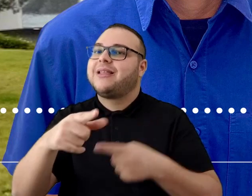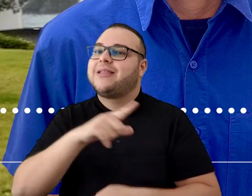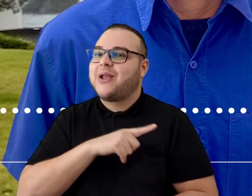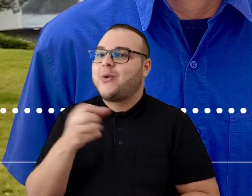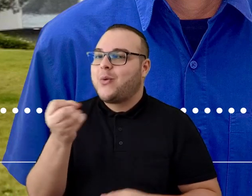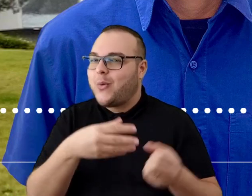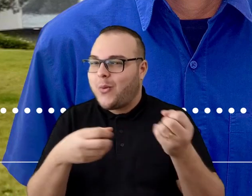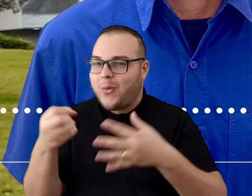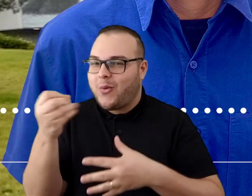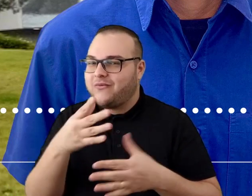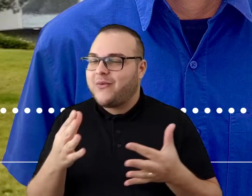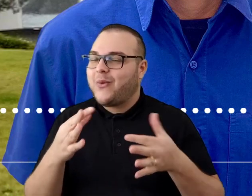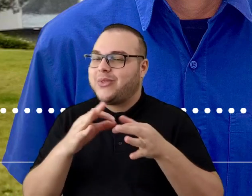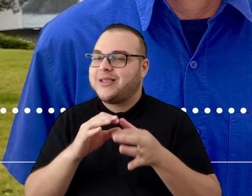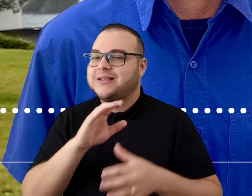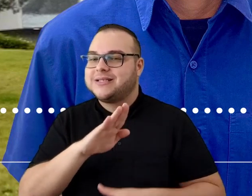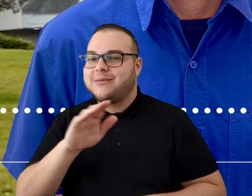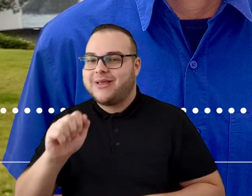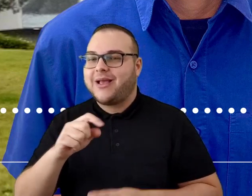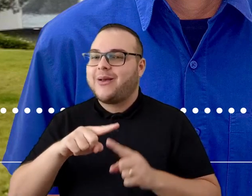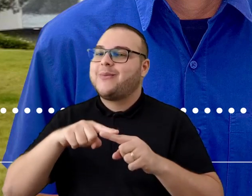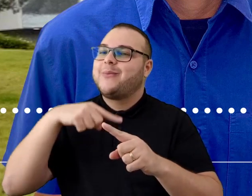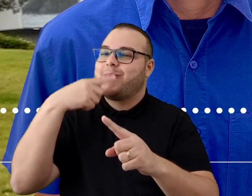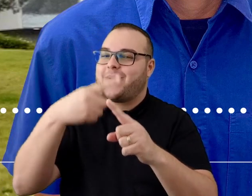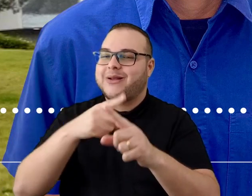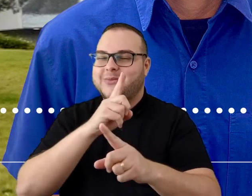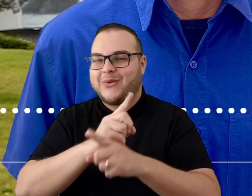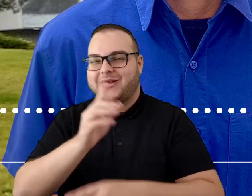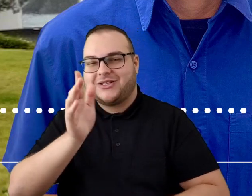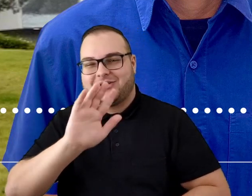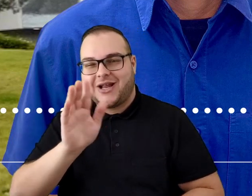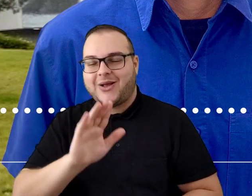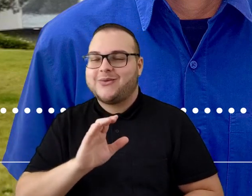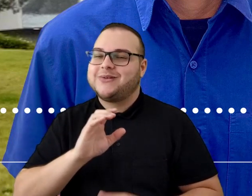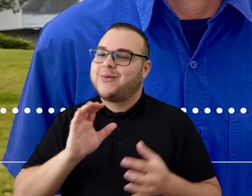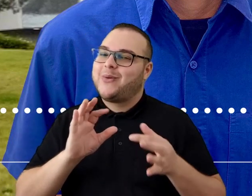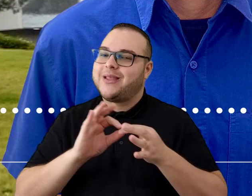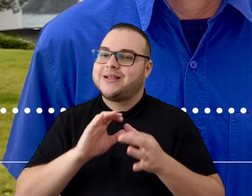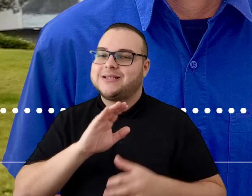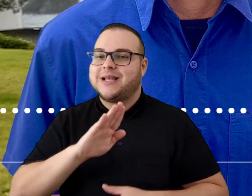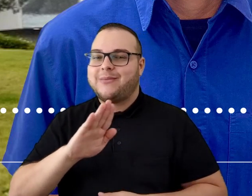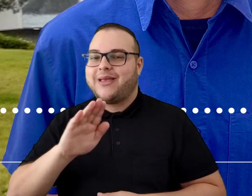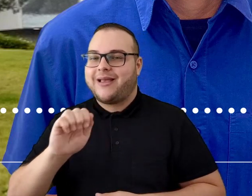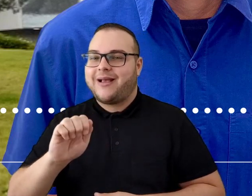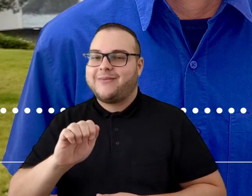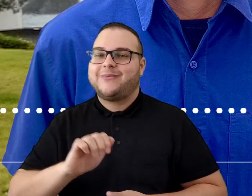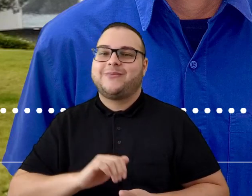episódios no nosso Conecta CBA. Até mais! Conecta CBA. CBA. CBA.